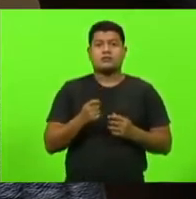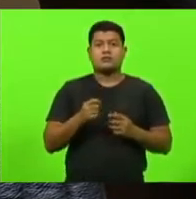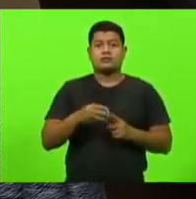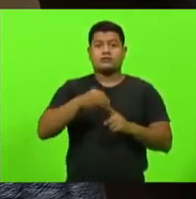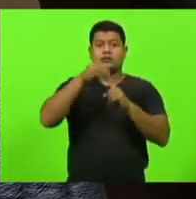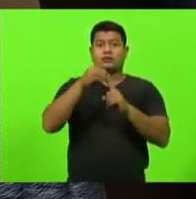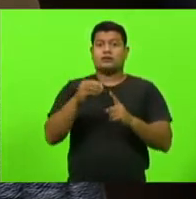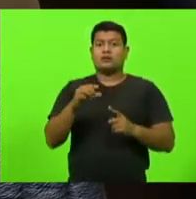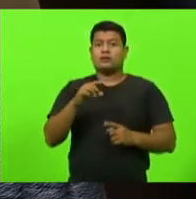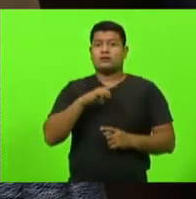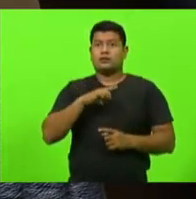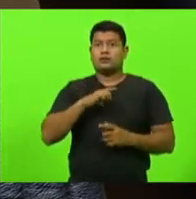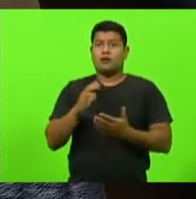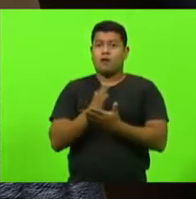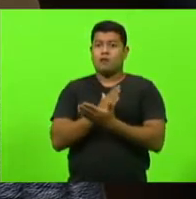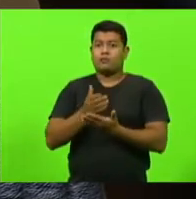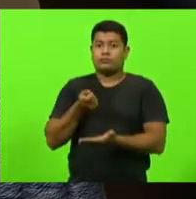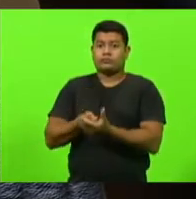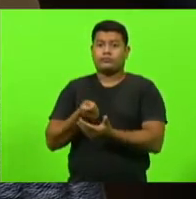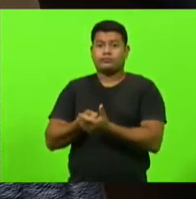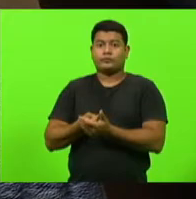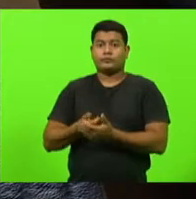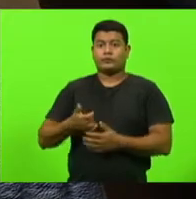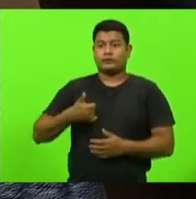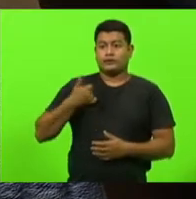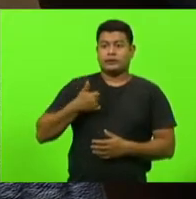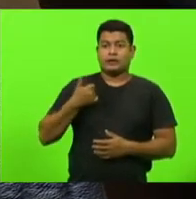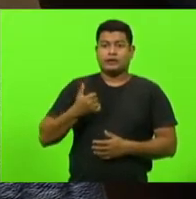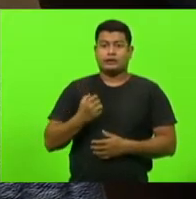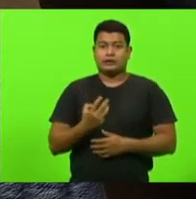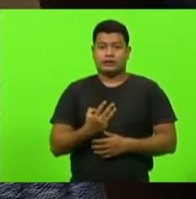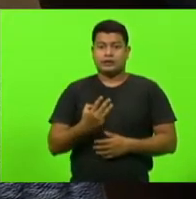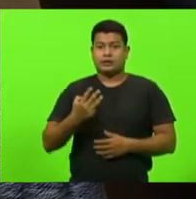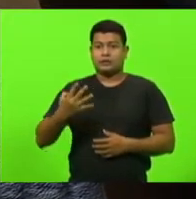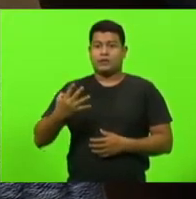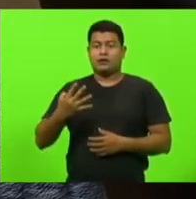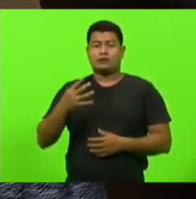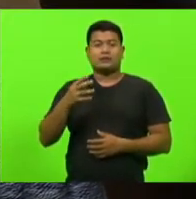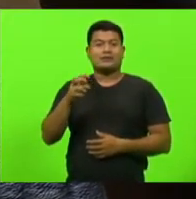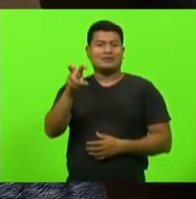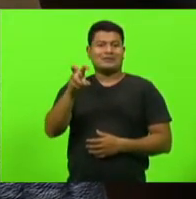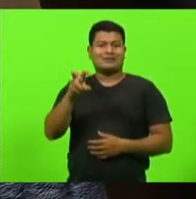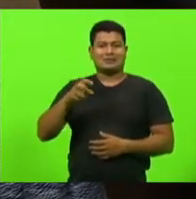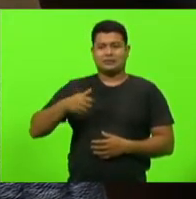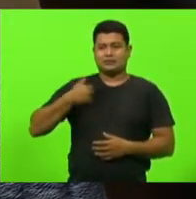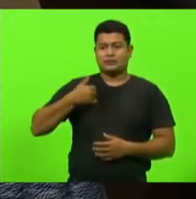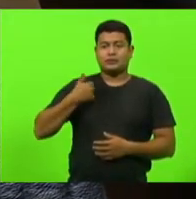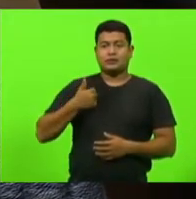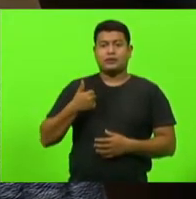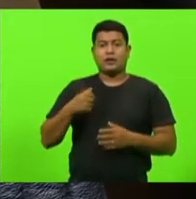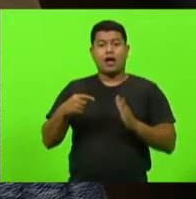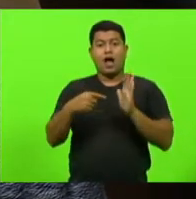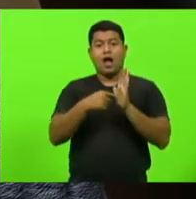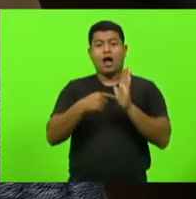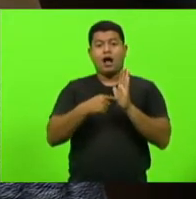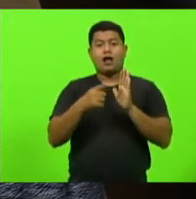para crianças de 3, 4, 5 anos também, e aqui no decreto ele deixa claro também que está